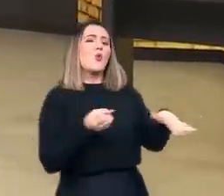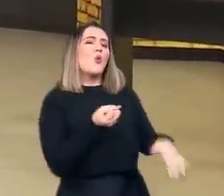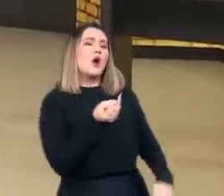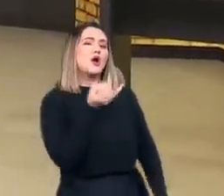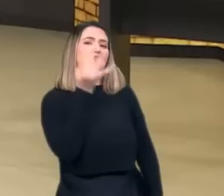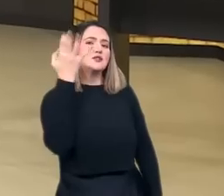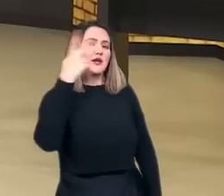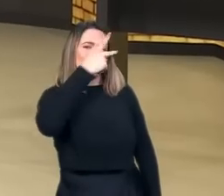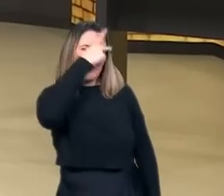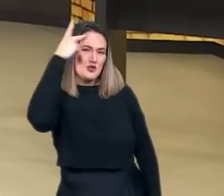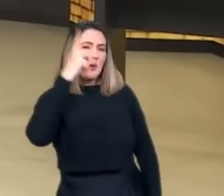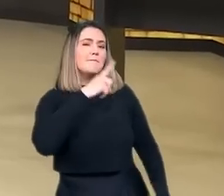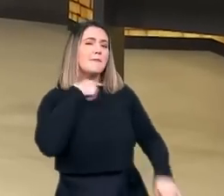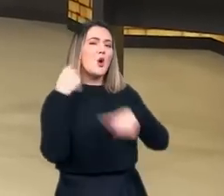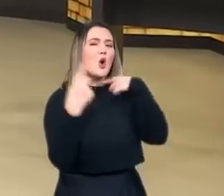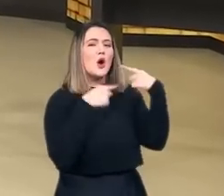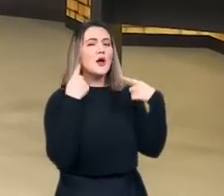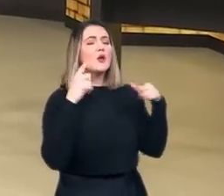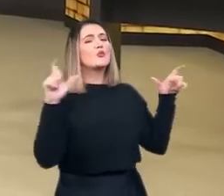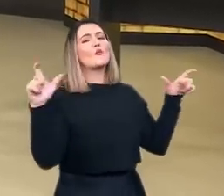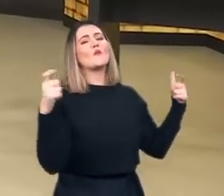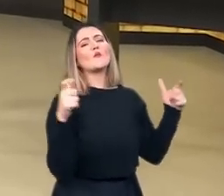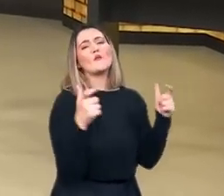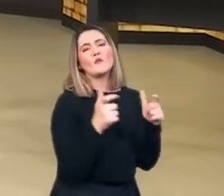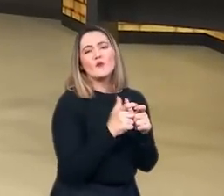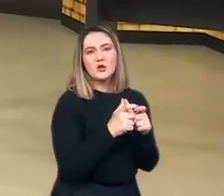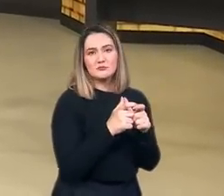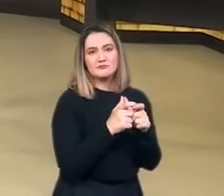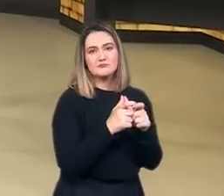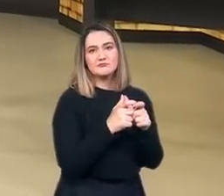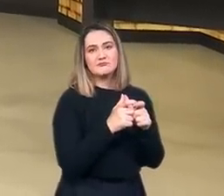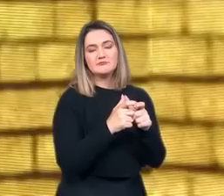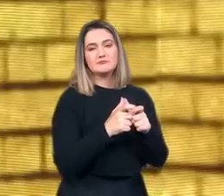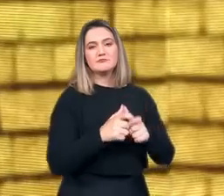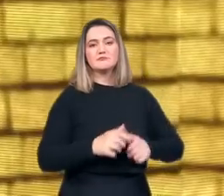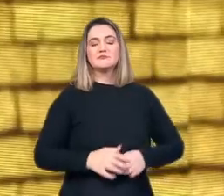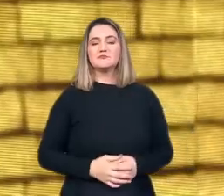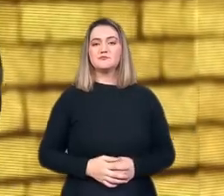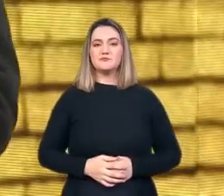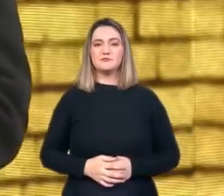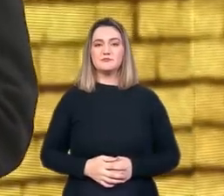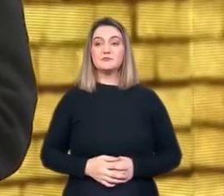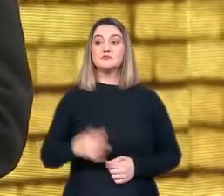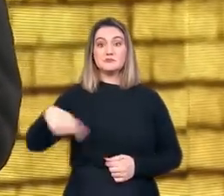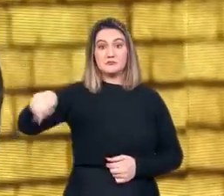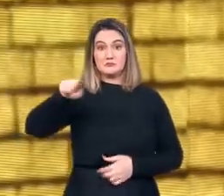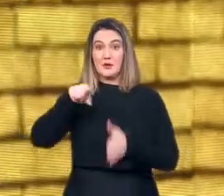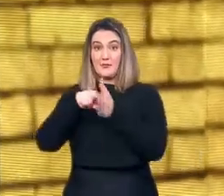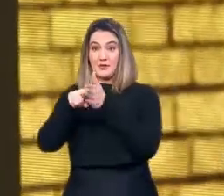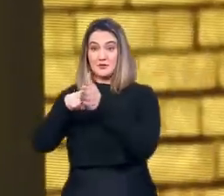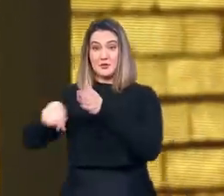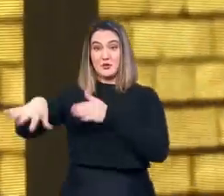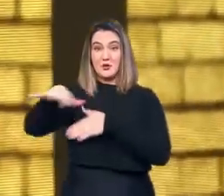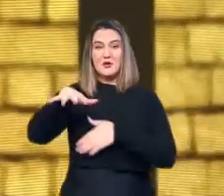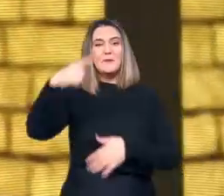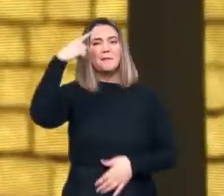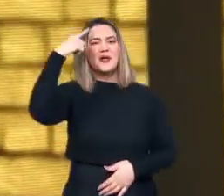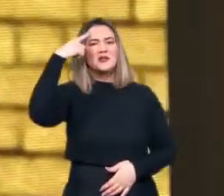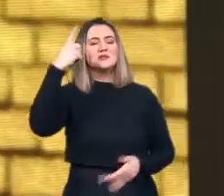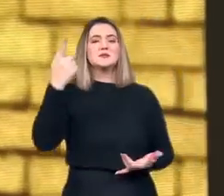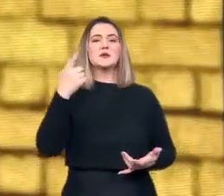mortas pela Inquisição é muito, muito pequeno. Ainda de acordo com os pesquisadores, a Inquisição